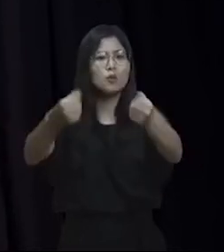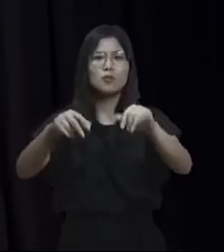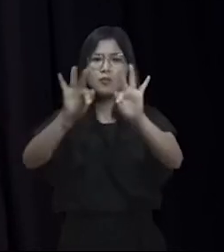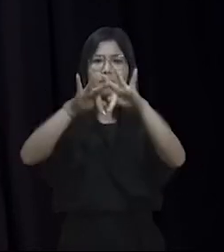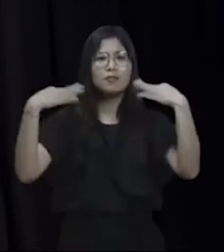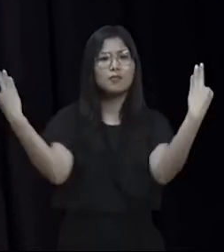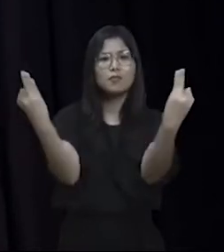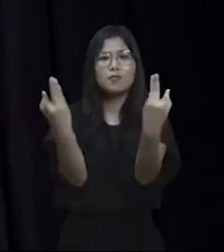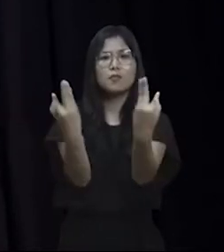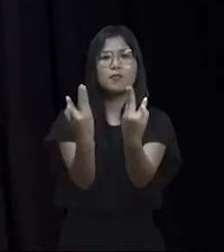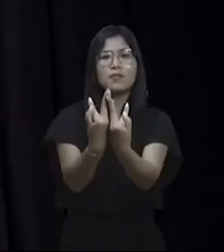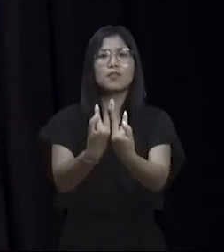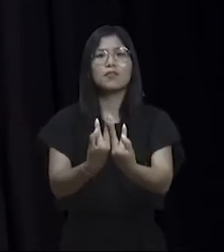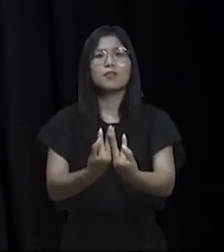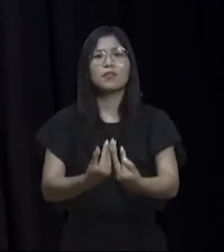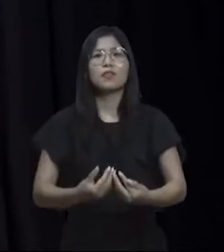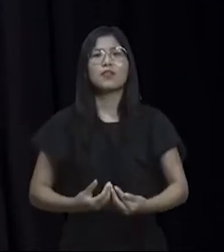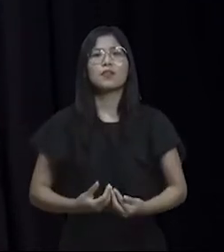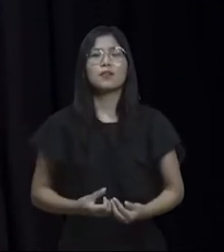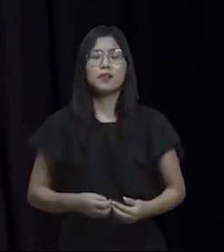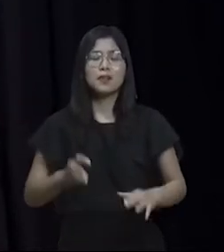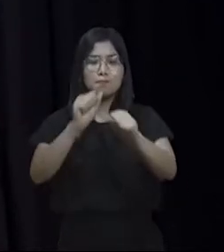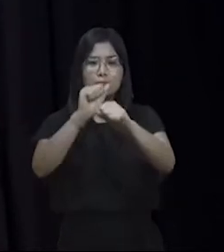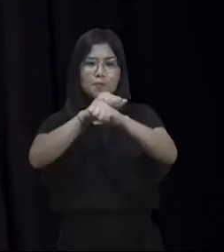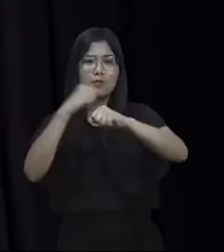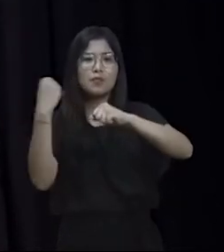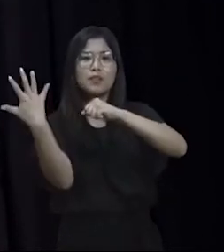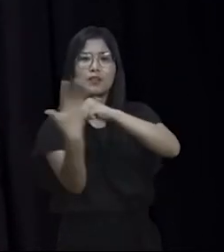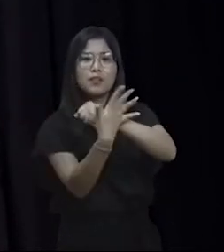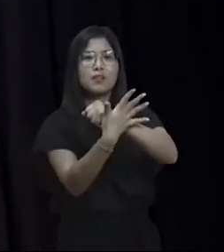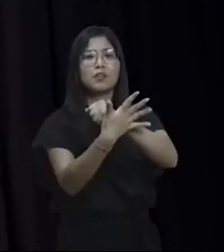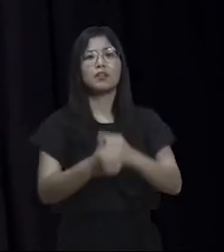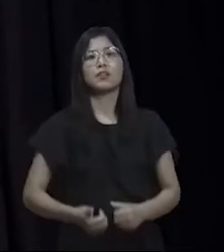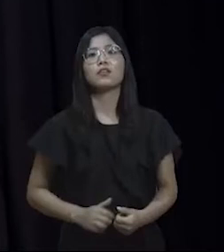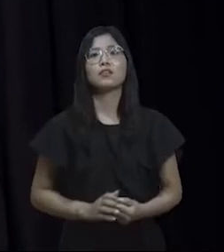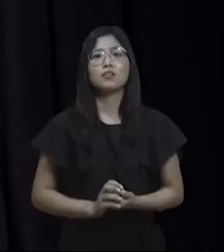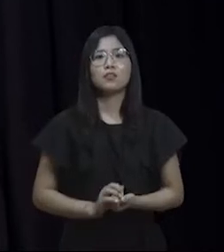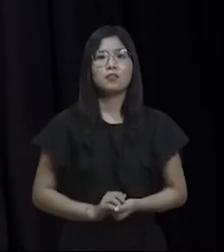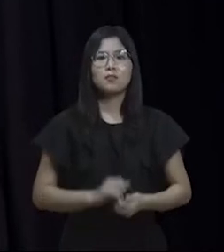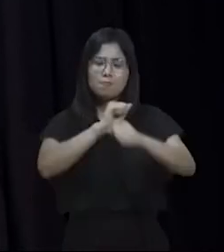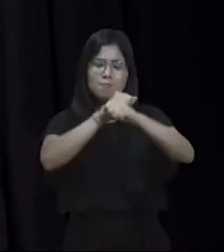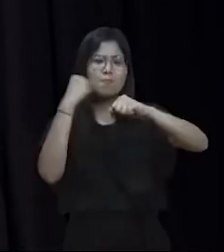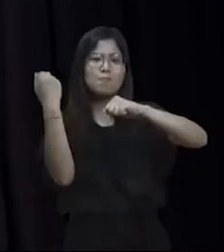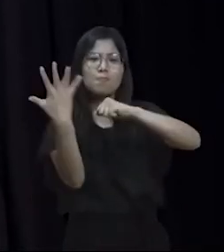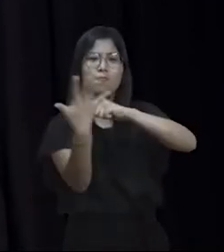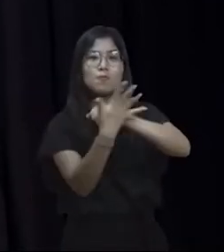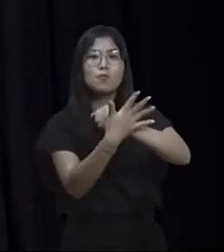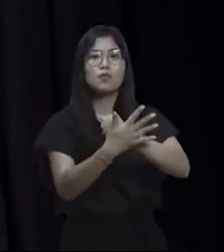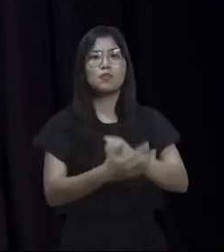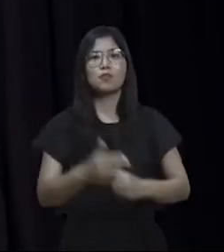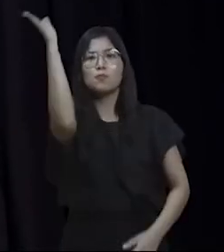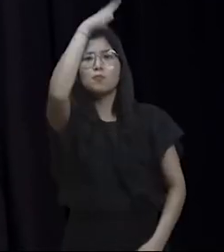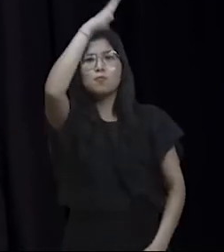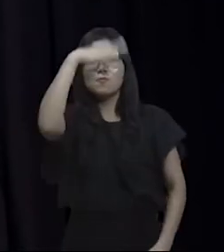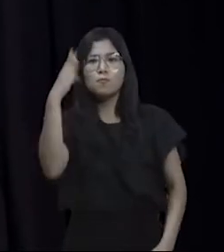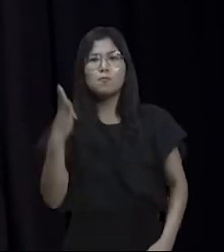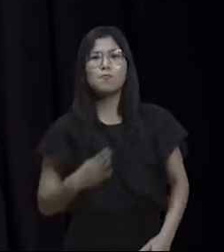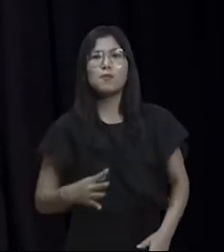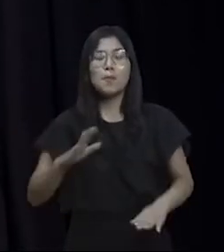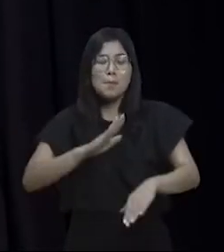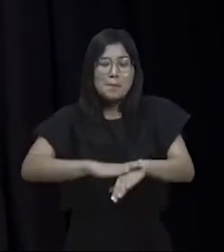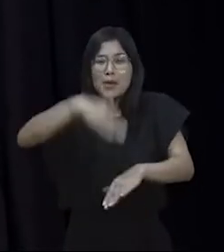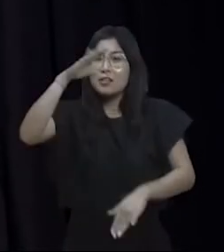mais de 60 mil vítimas dessa pandemia da Covid-19. Uma pandemia que atingiu o Brasil nos momentos mais